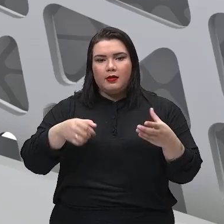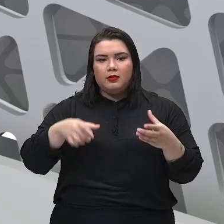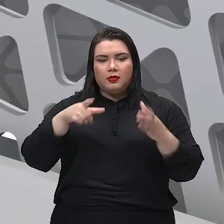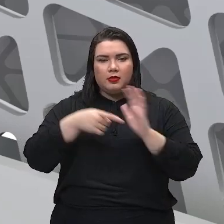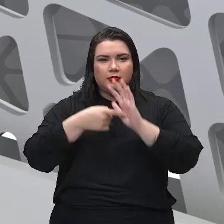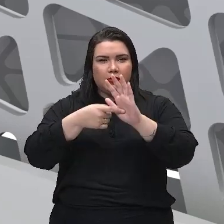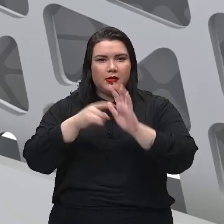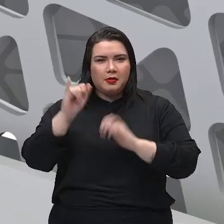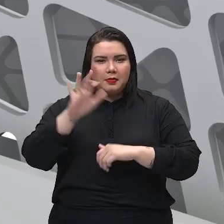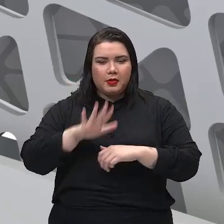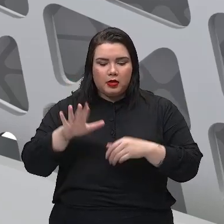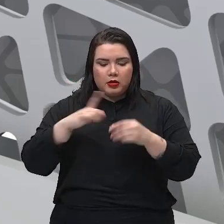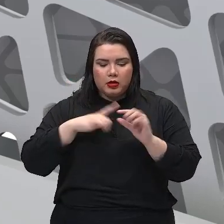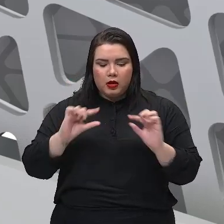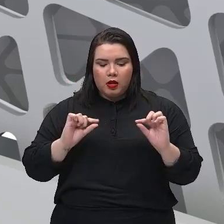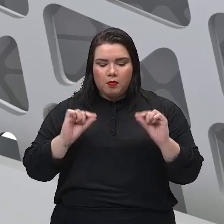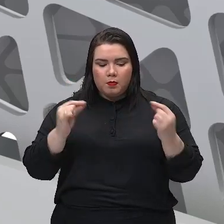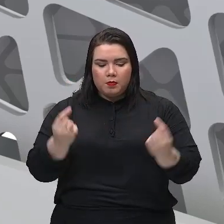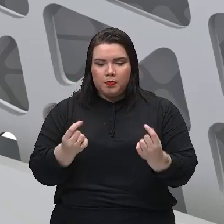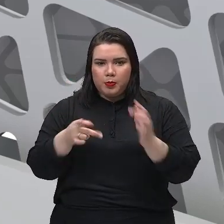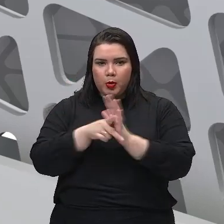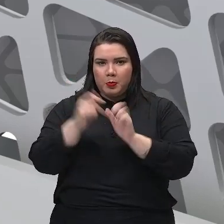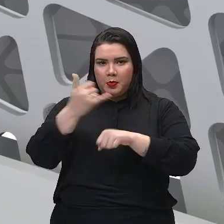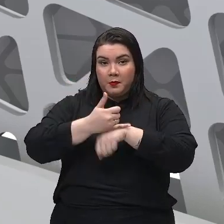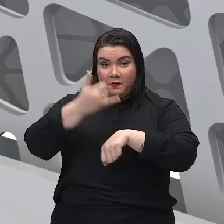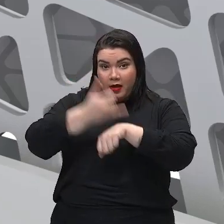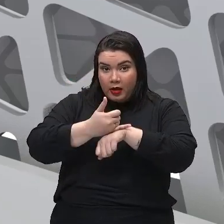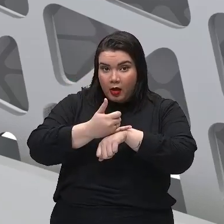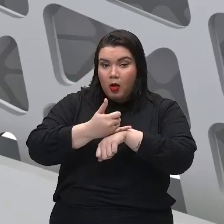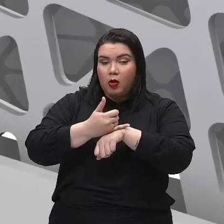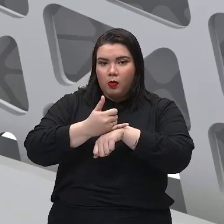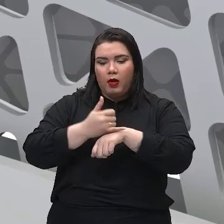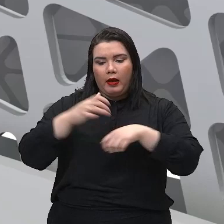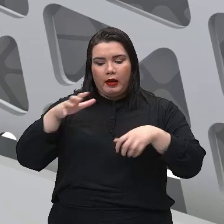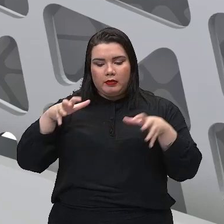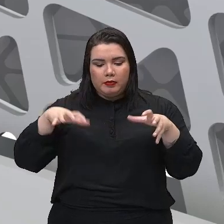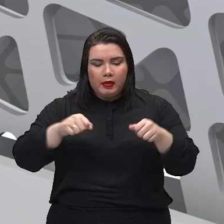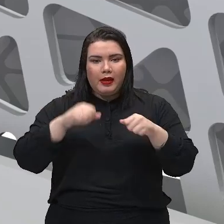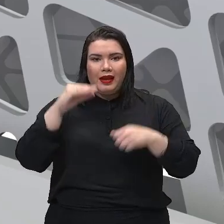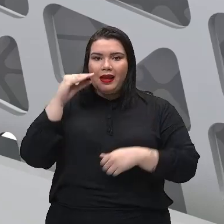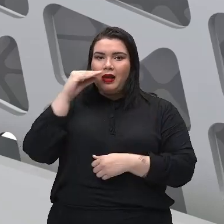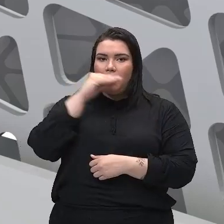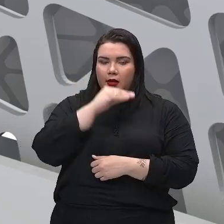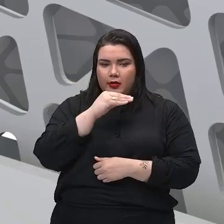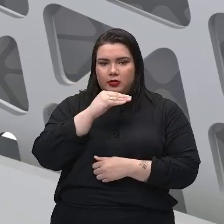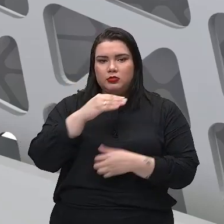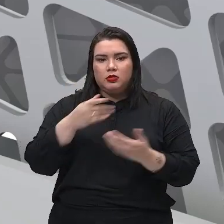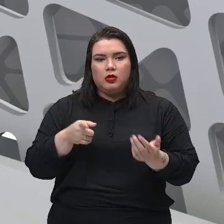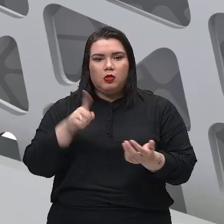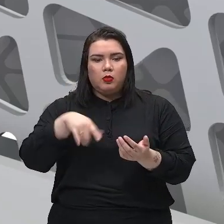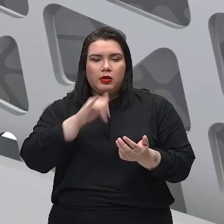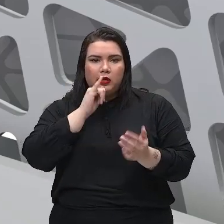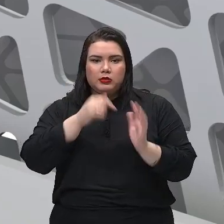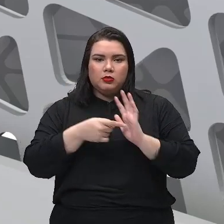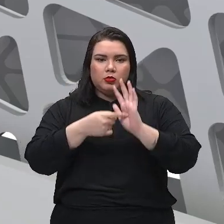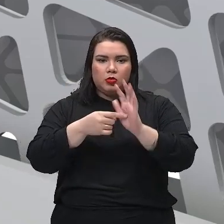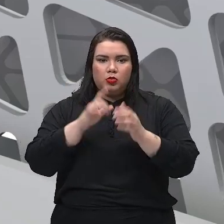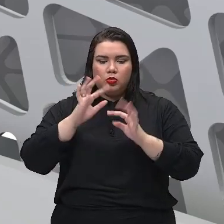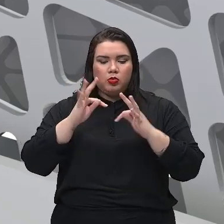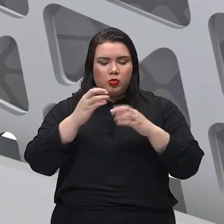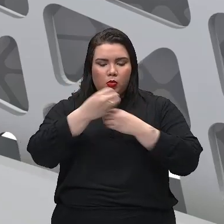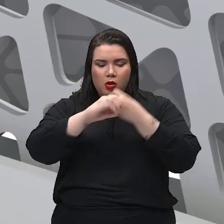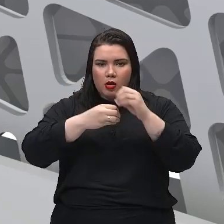ali na ilustração que tinha da panela de metal, né? Então, ali está acontecendo um exemplo desse em que